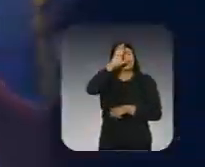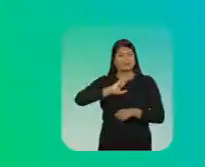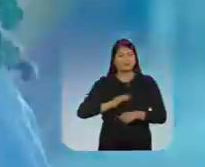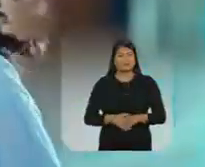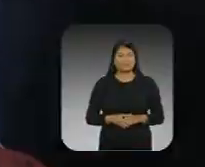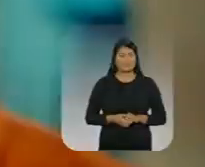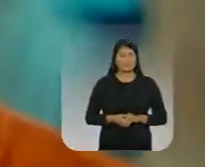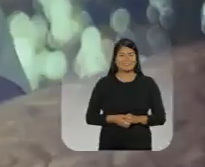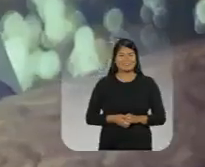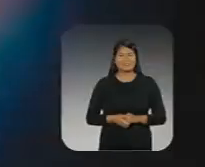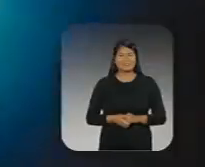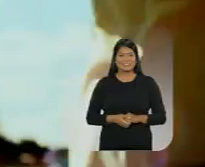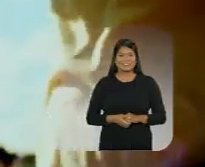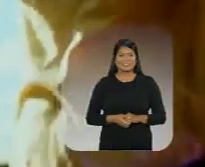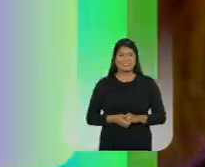estudantil